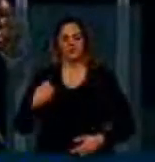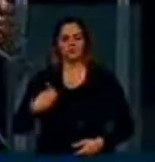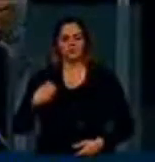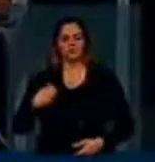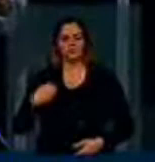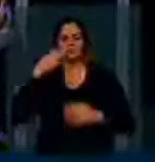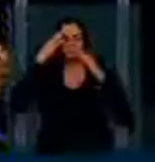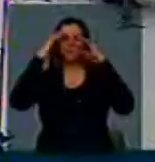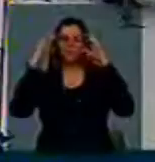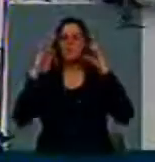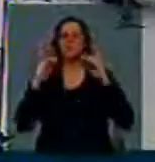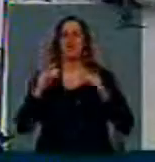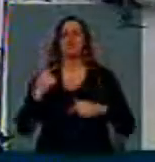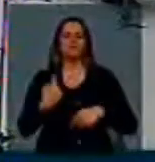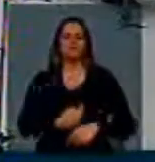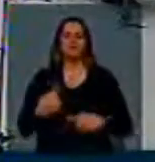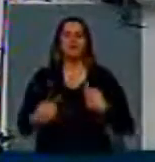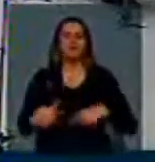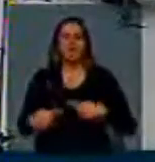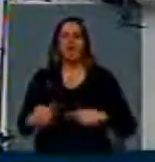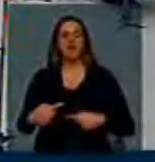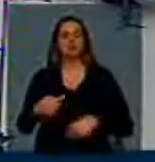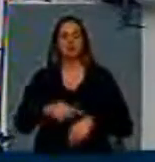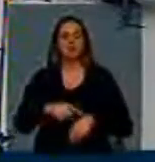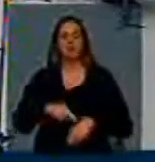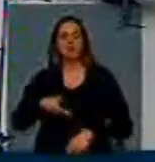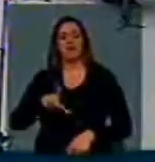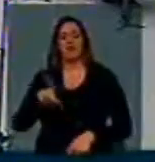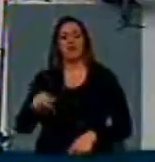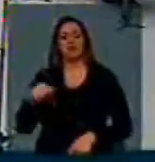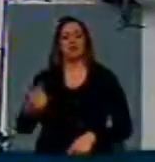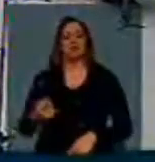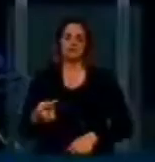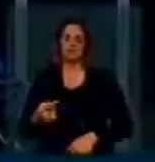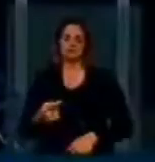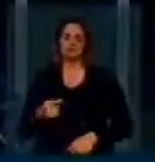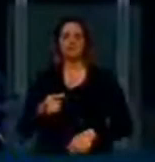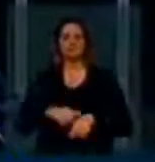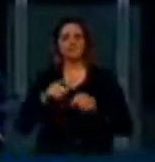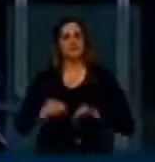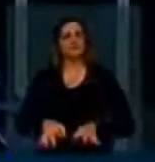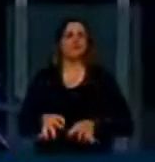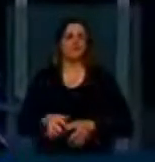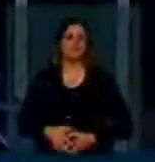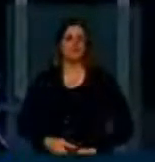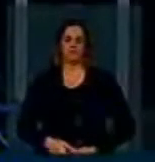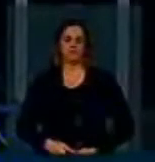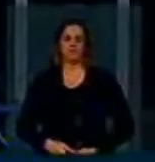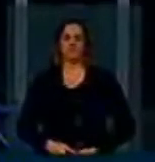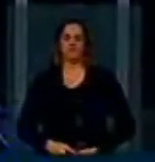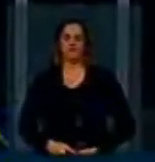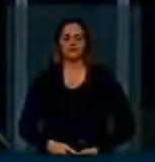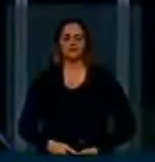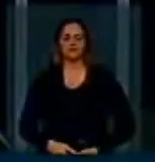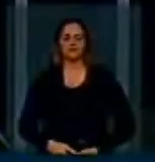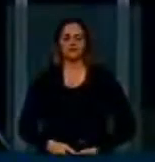debate, na reforma da LDA, o locus adequado para essa reflexão. E até lá, vale a legislação